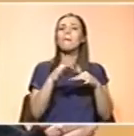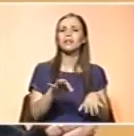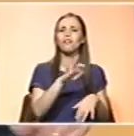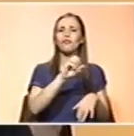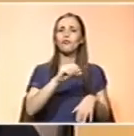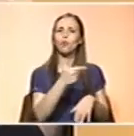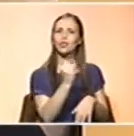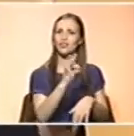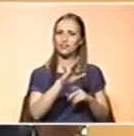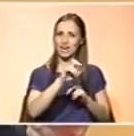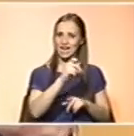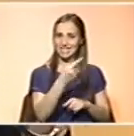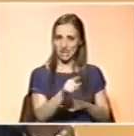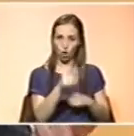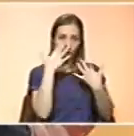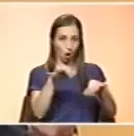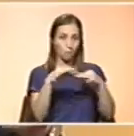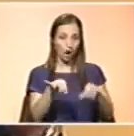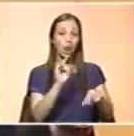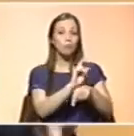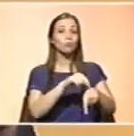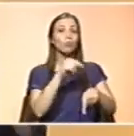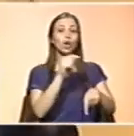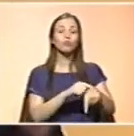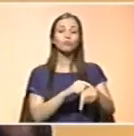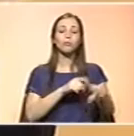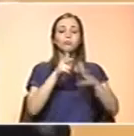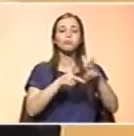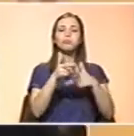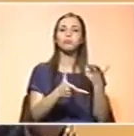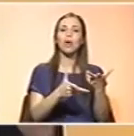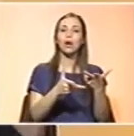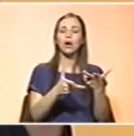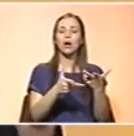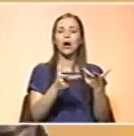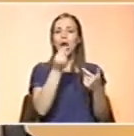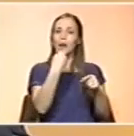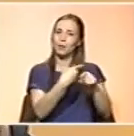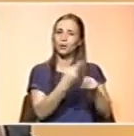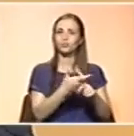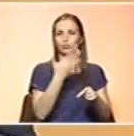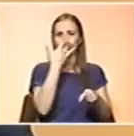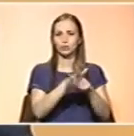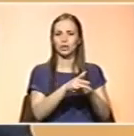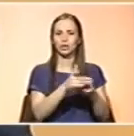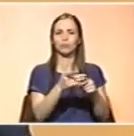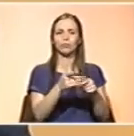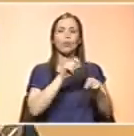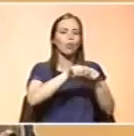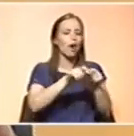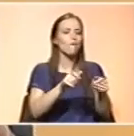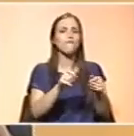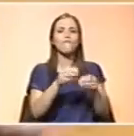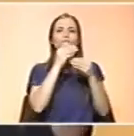nós, durante o processamento do alimento, imaginemos durante o descasque do grão, durante o moer a farinha,